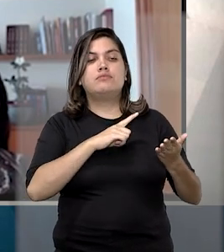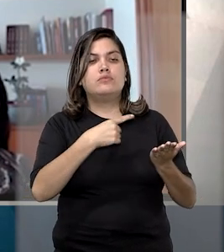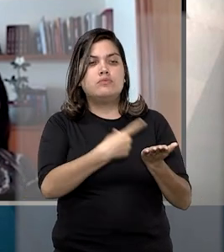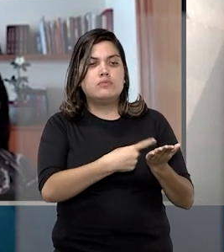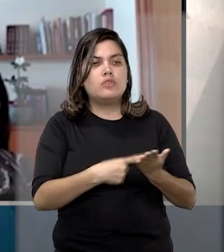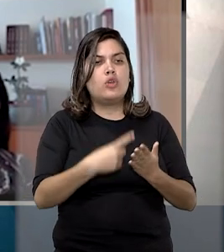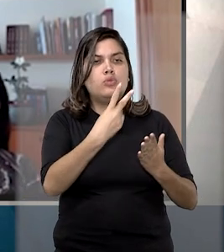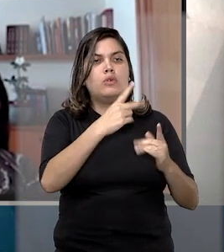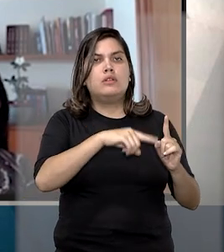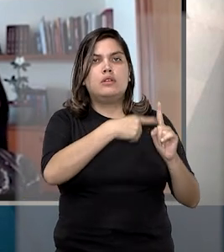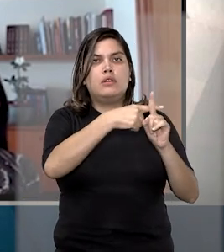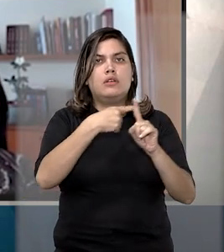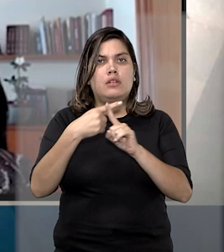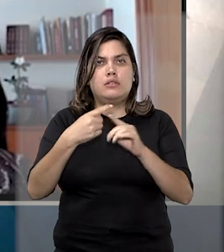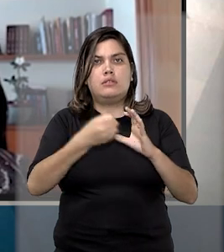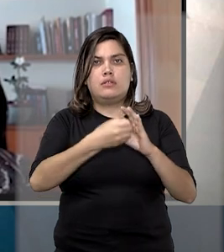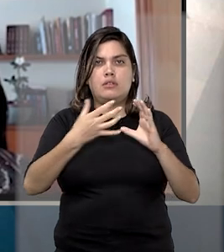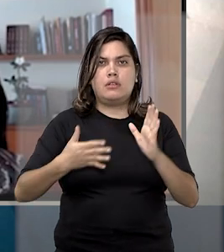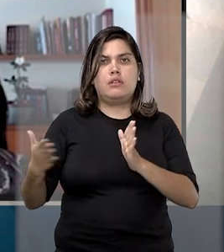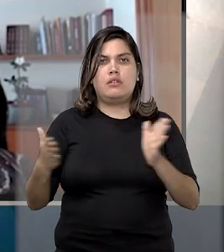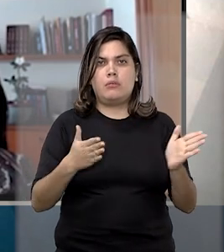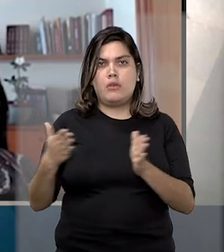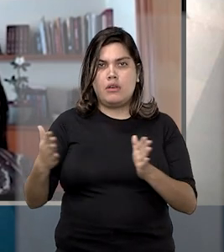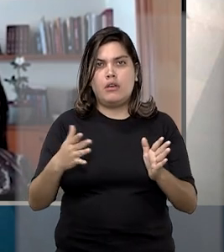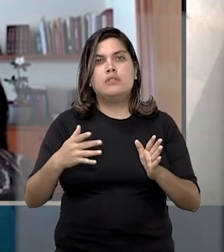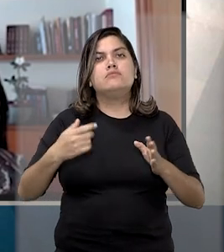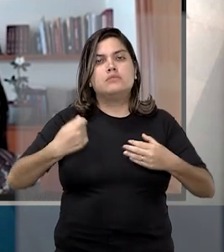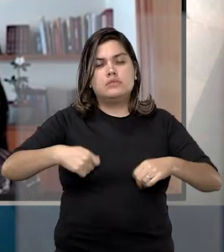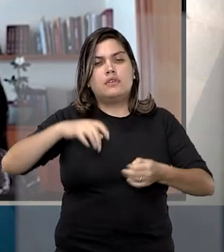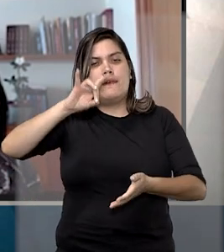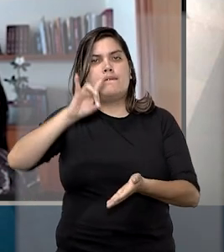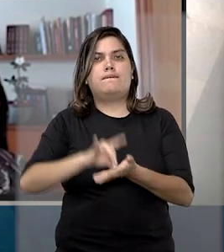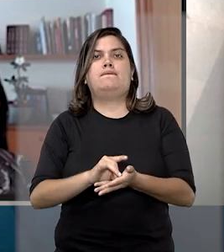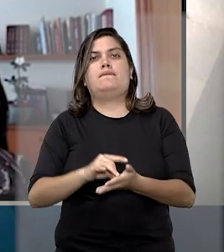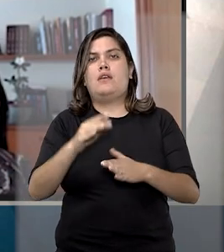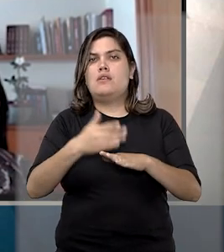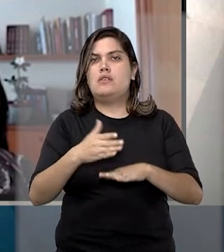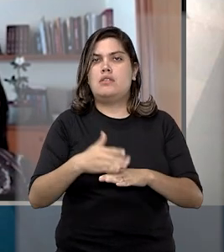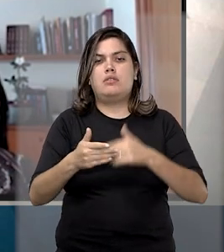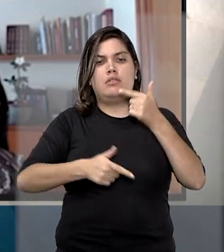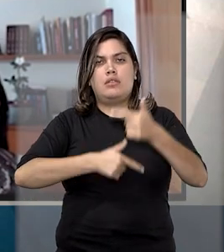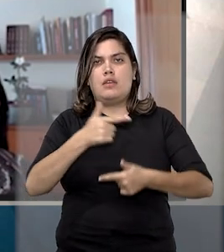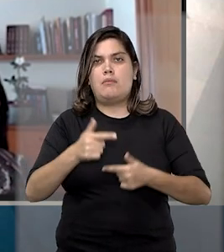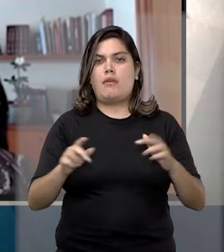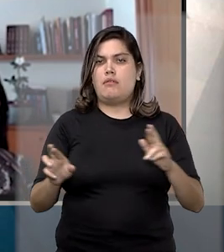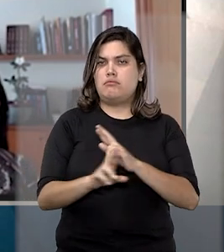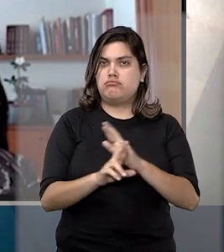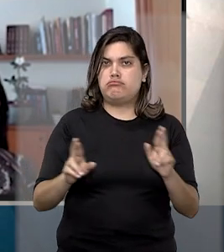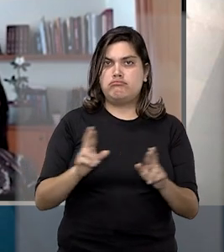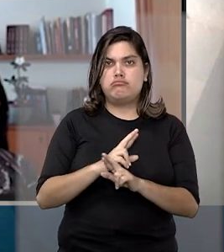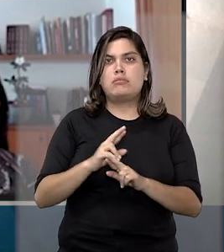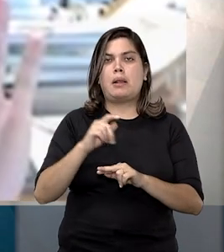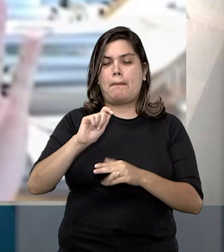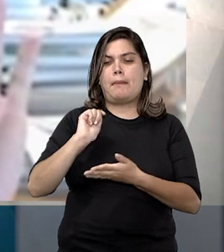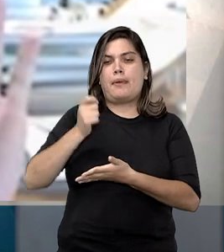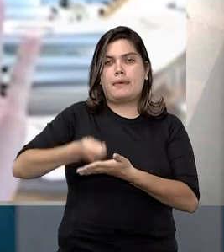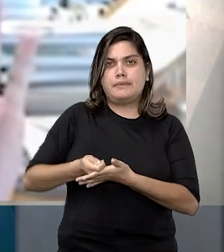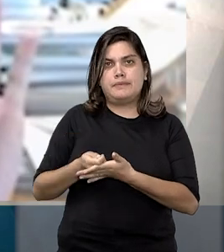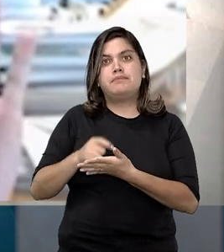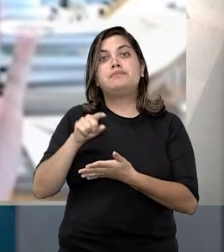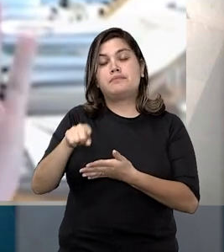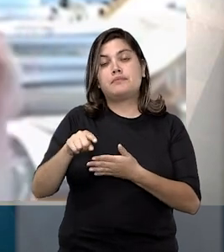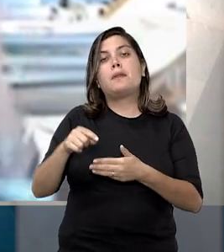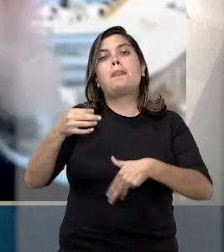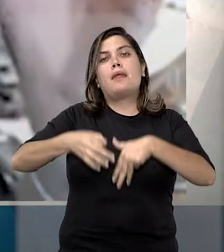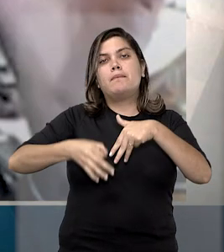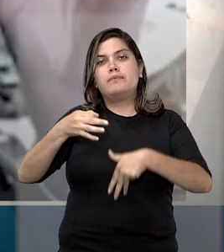vantagens têm caráter eventual e temporário, sendo necessário o efetivo exercício das atividades relacionadas para o seu pagamento.